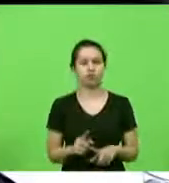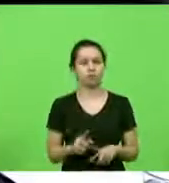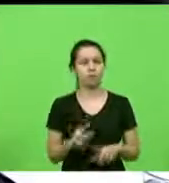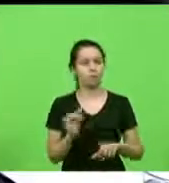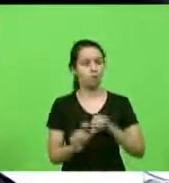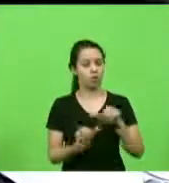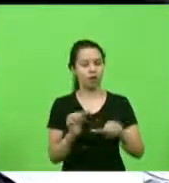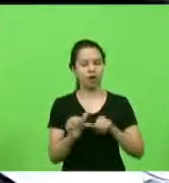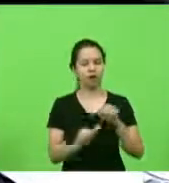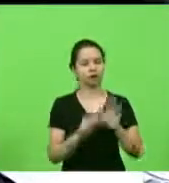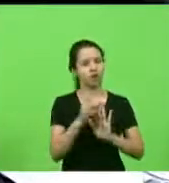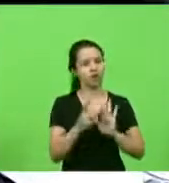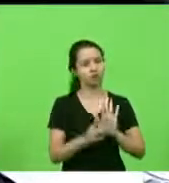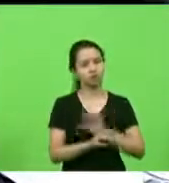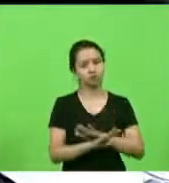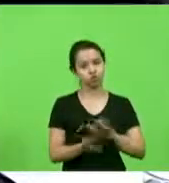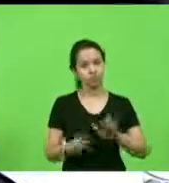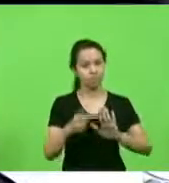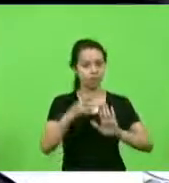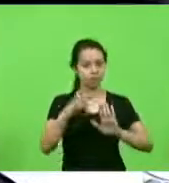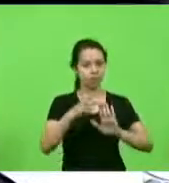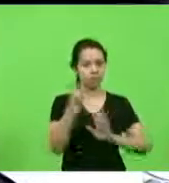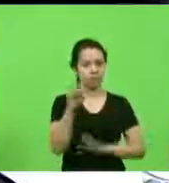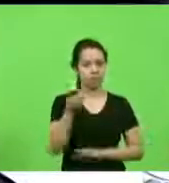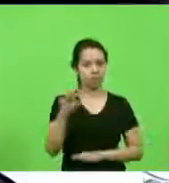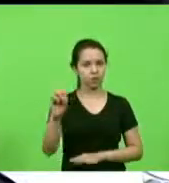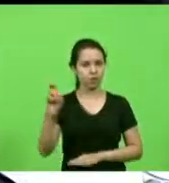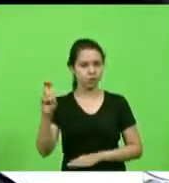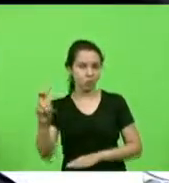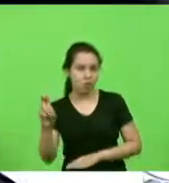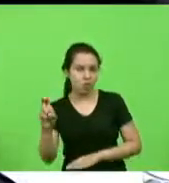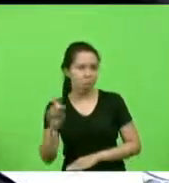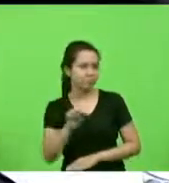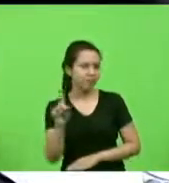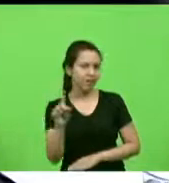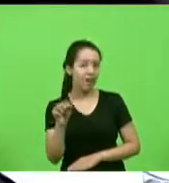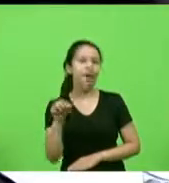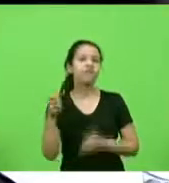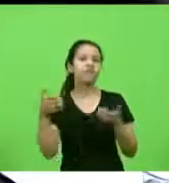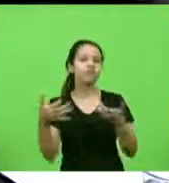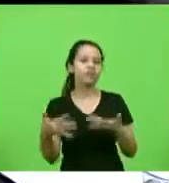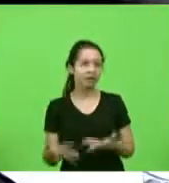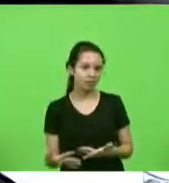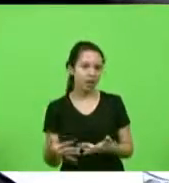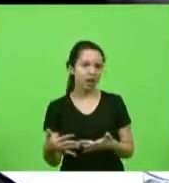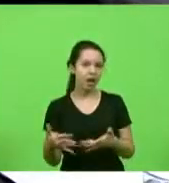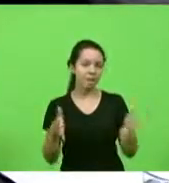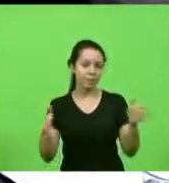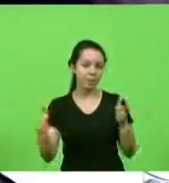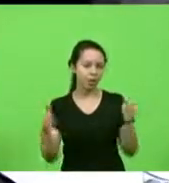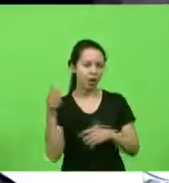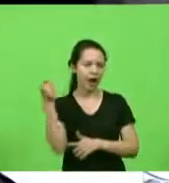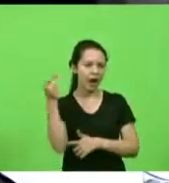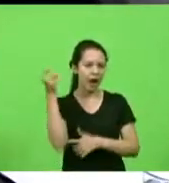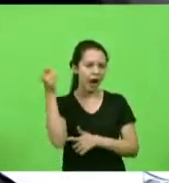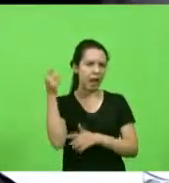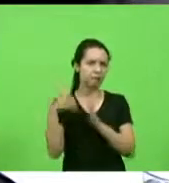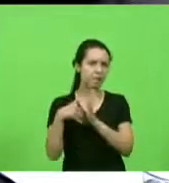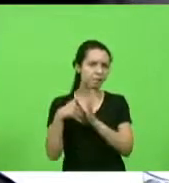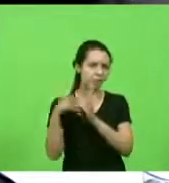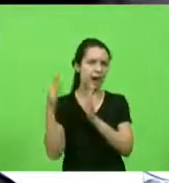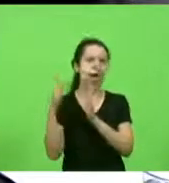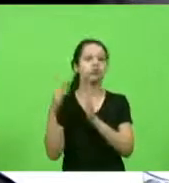não a portaria 1005 que dizia que no índice gravíssimo os esportes coletivos estavam proibidos e fica aqui o nosso apelo